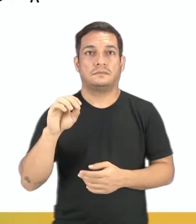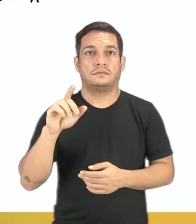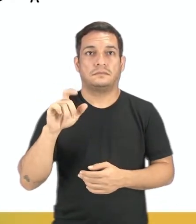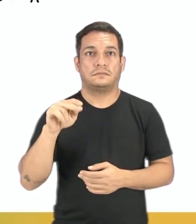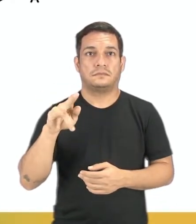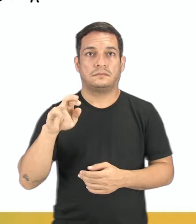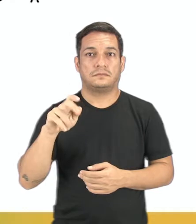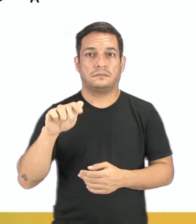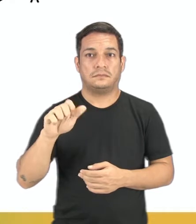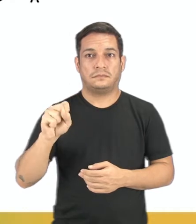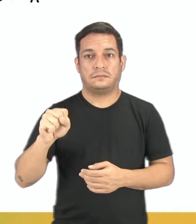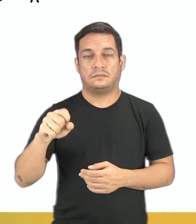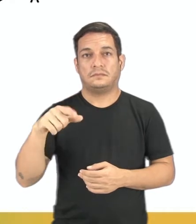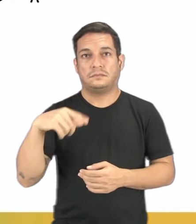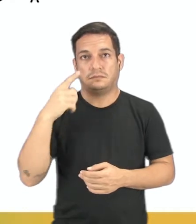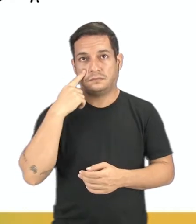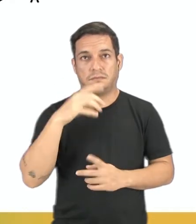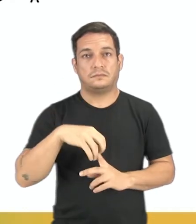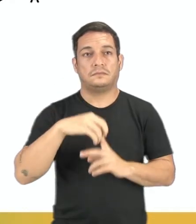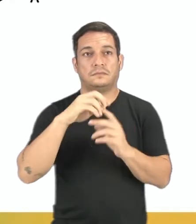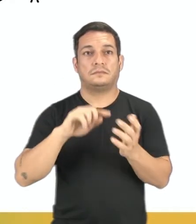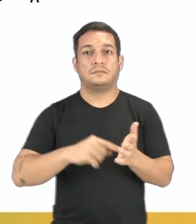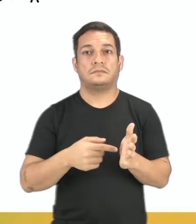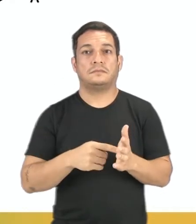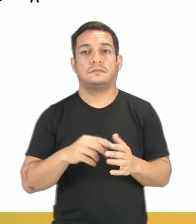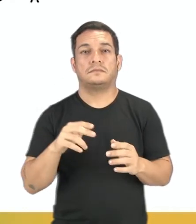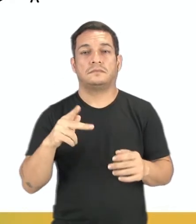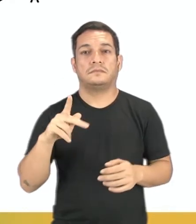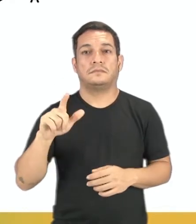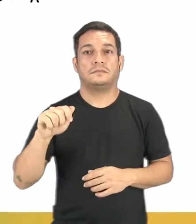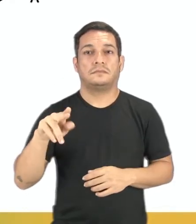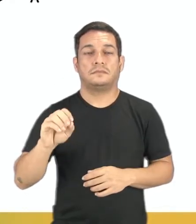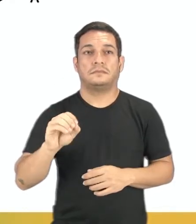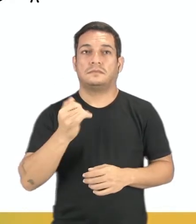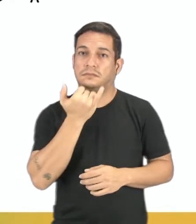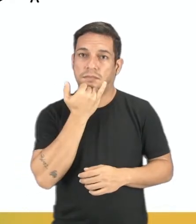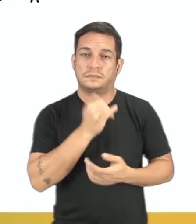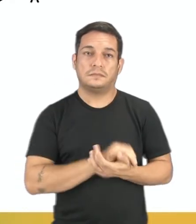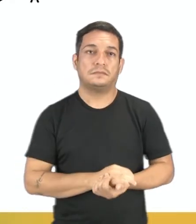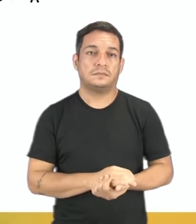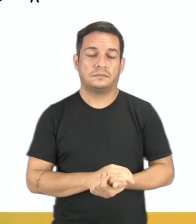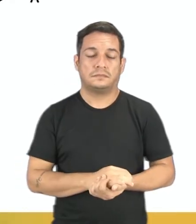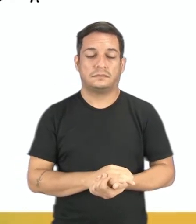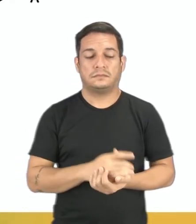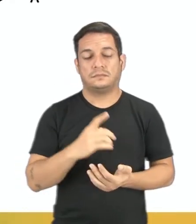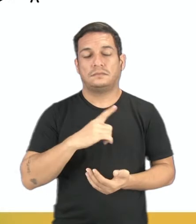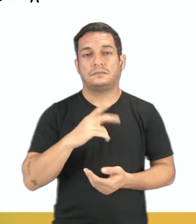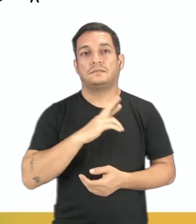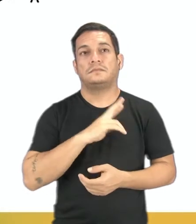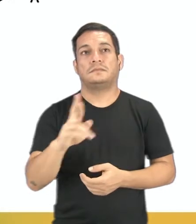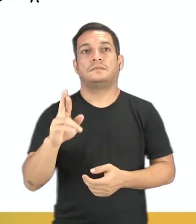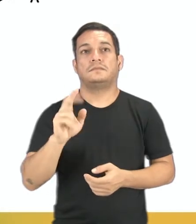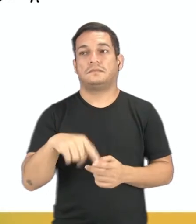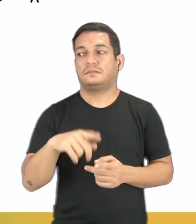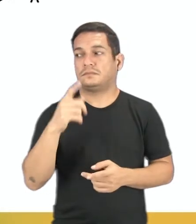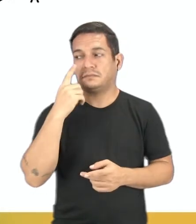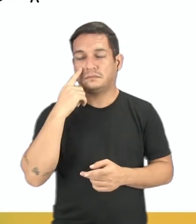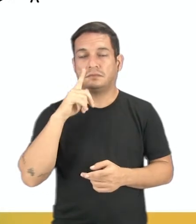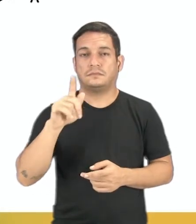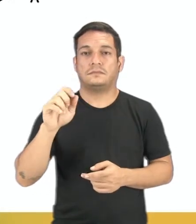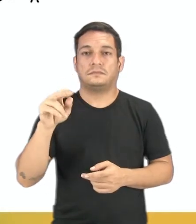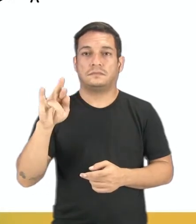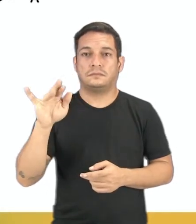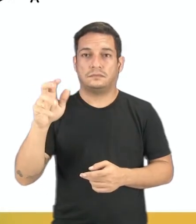determinam um único ponto. Plano, aliás, desculpa. E aí nós temos a representatividade para isso